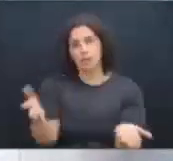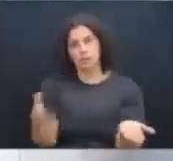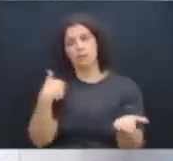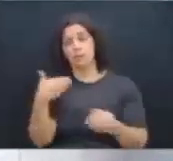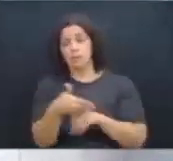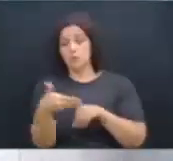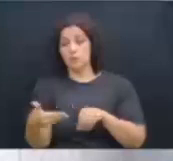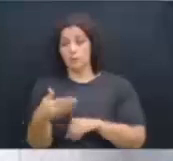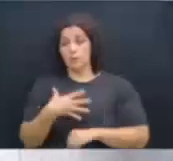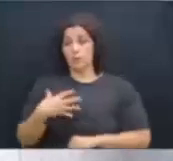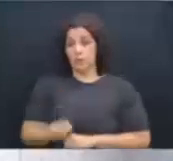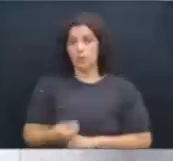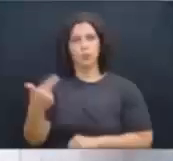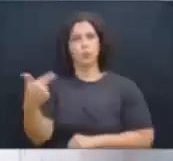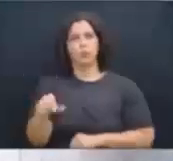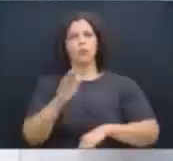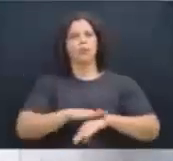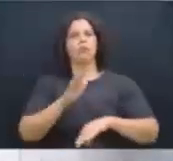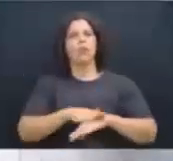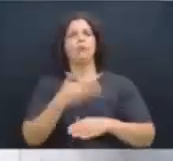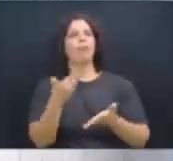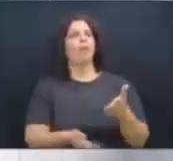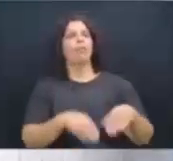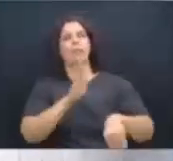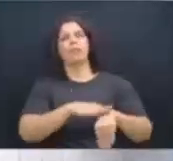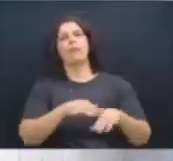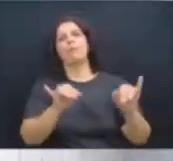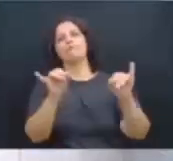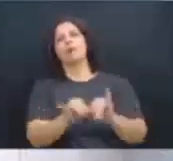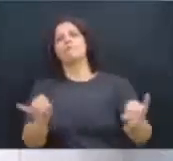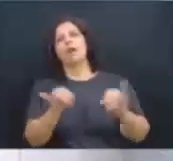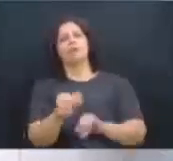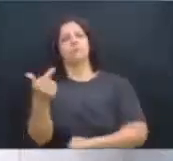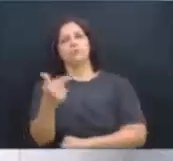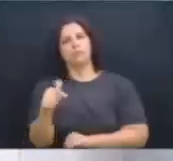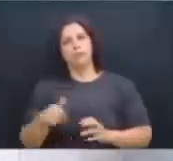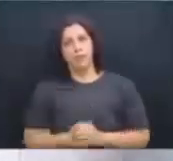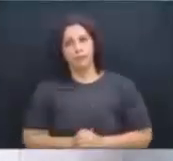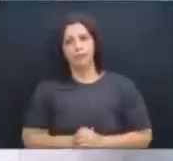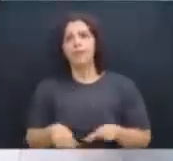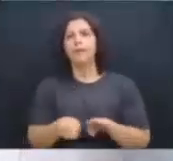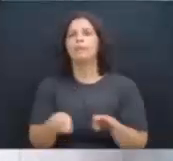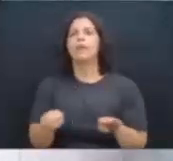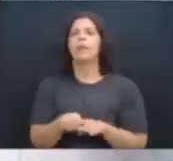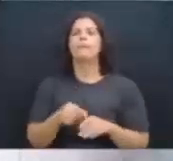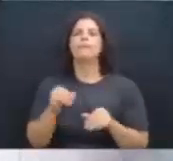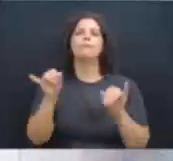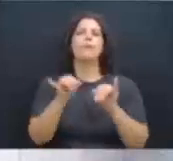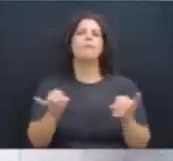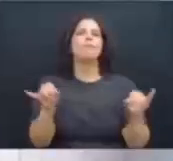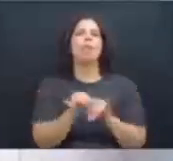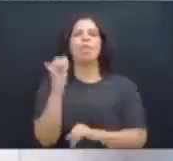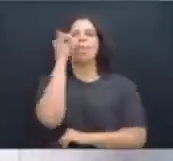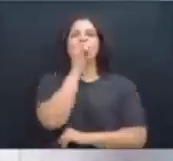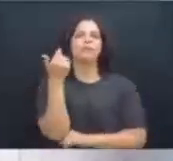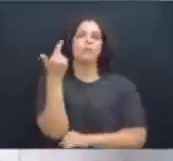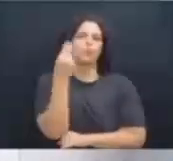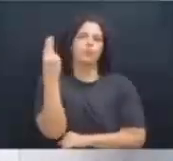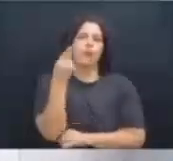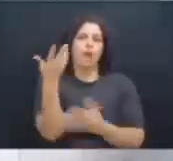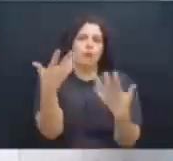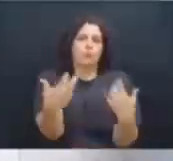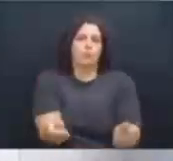nosso governador Ratinho Júnior não tem tempo para perder com essas bobagens, com essas baboseiras. Não posso